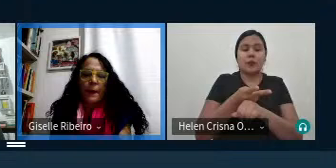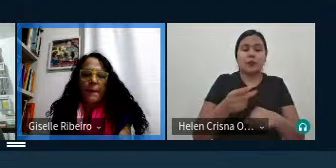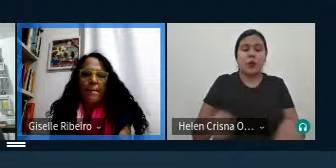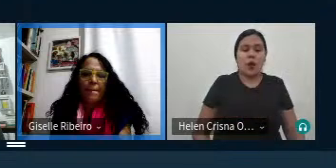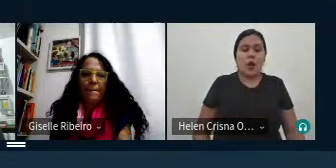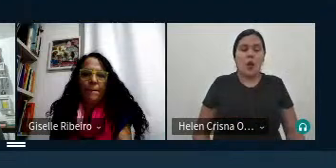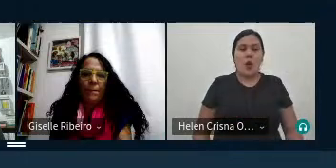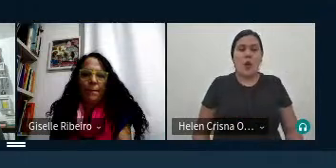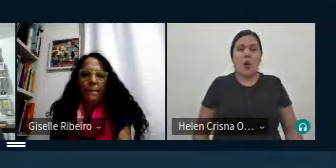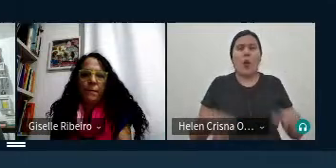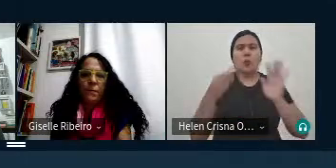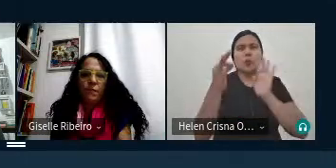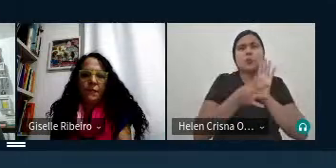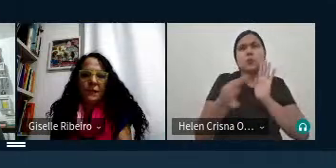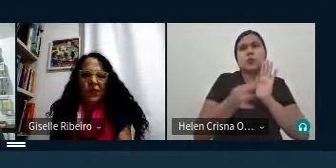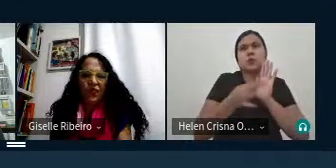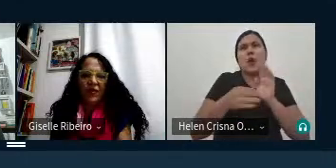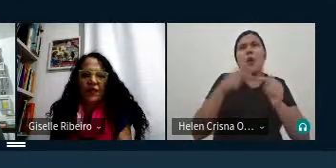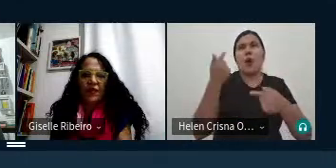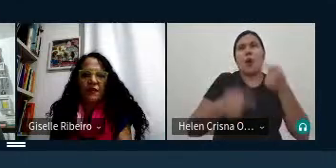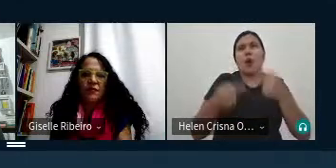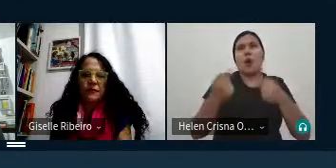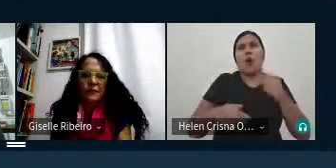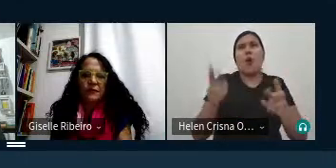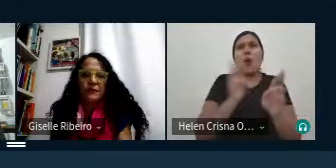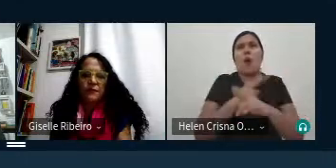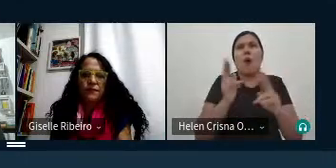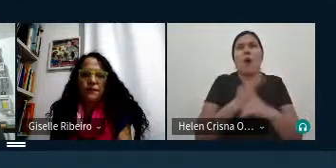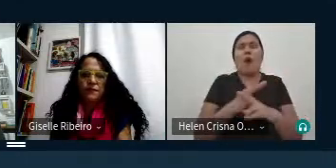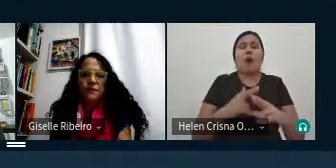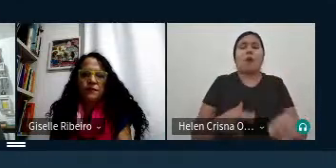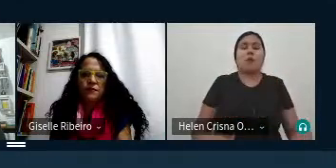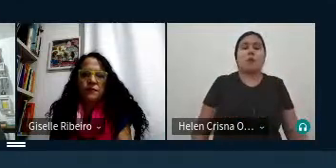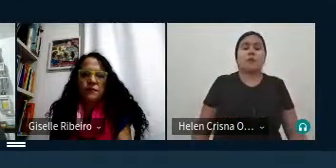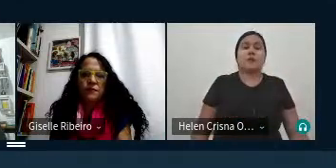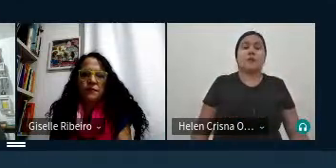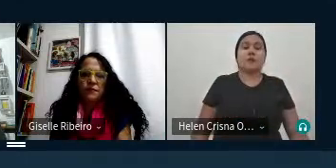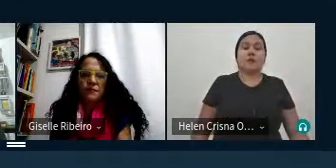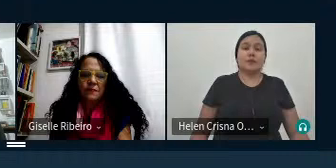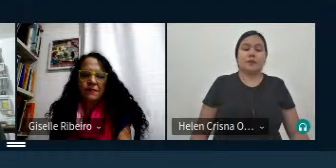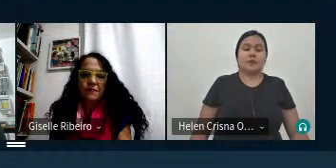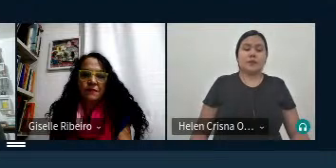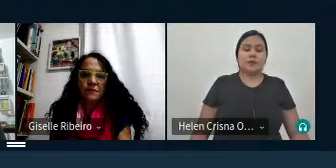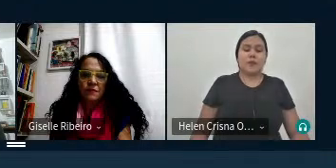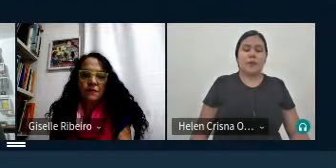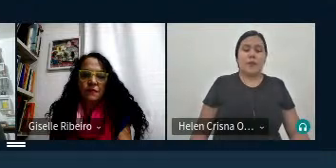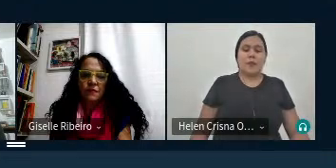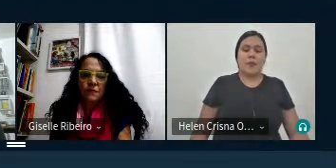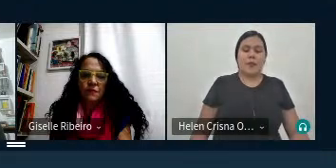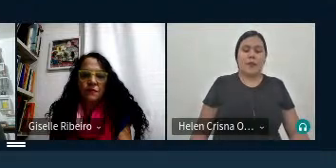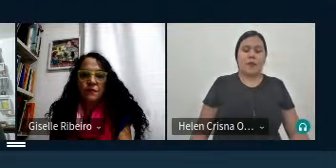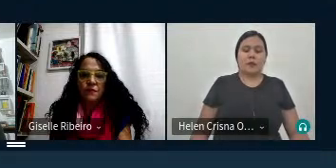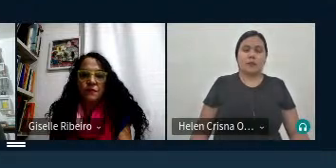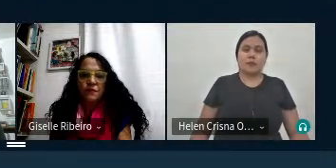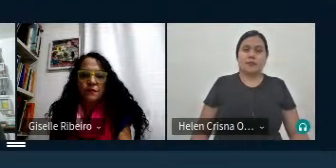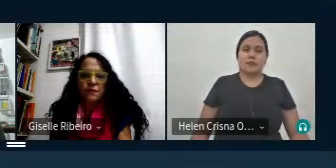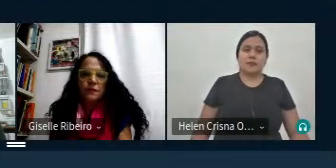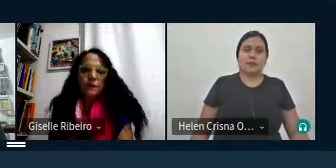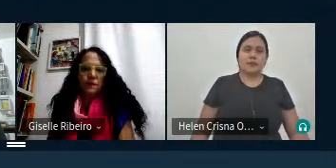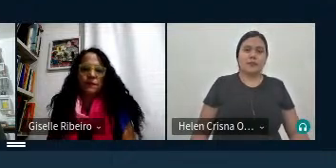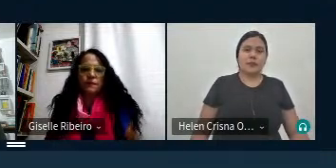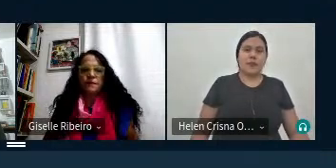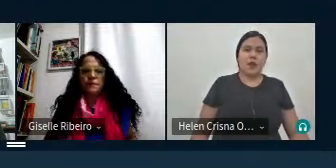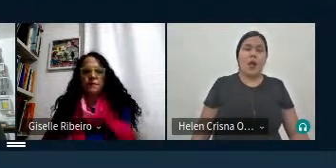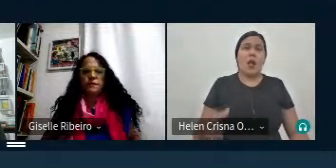argumentar né discutir sobre essa relação né pra que isso seja que haja um